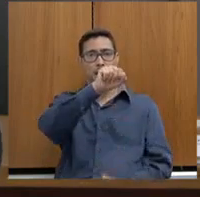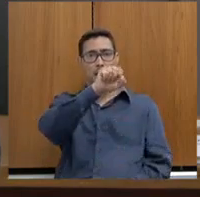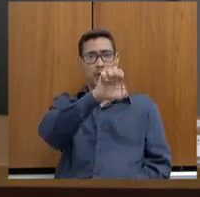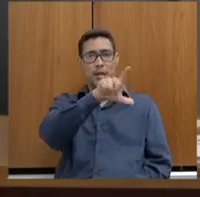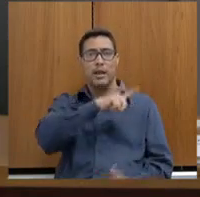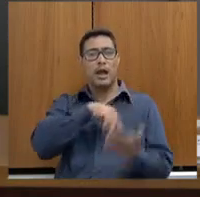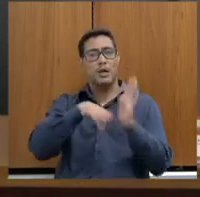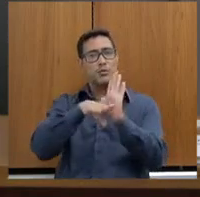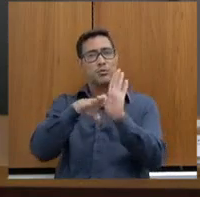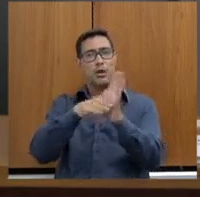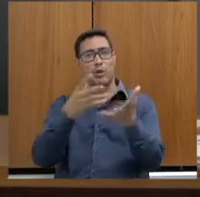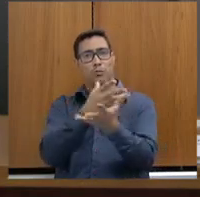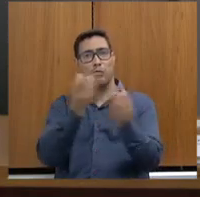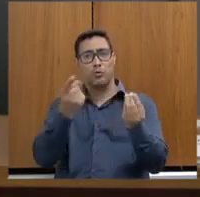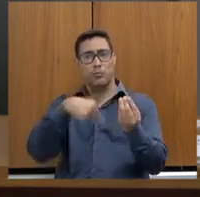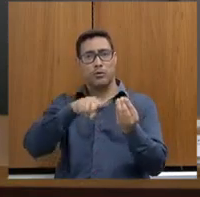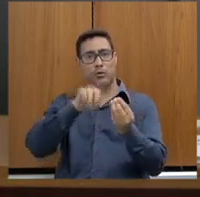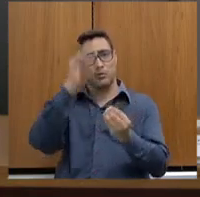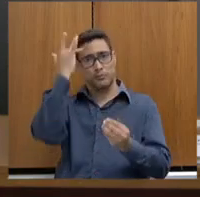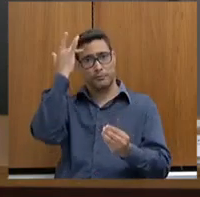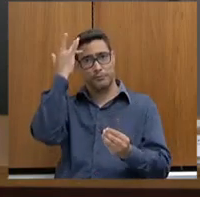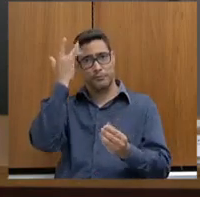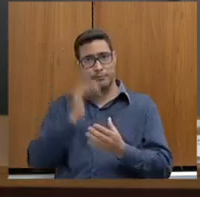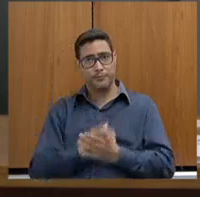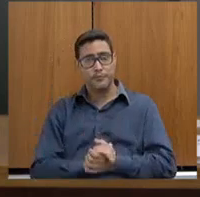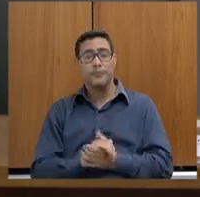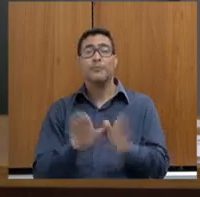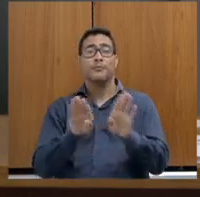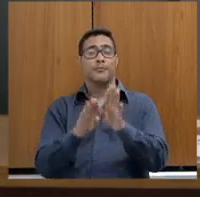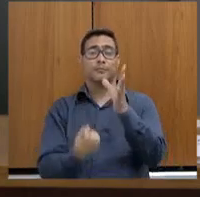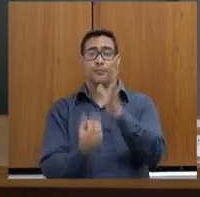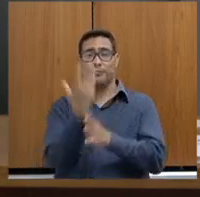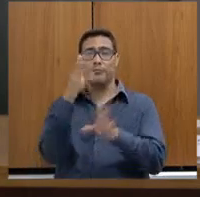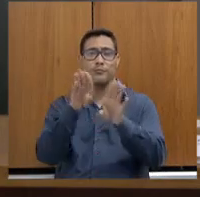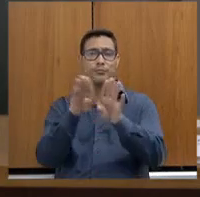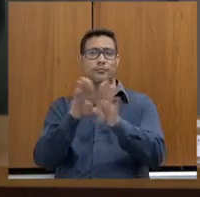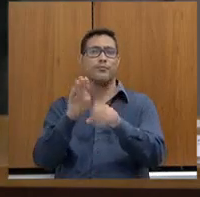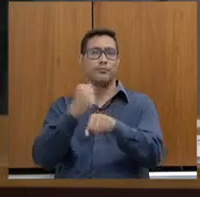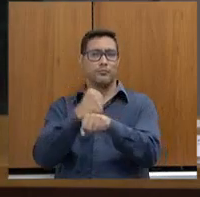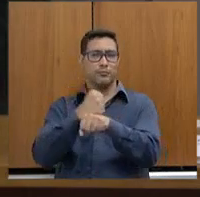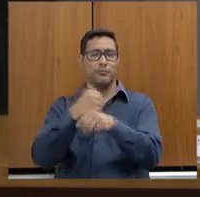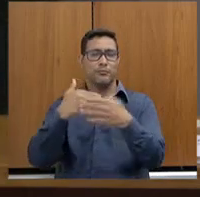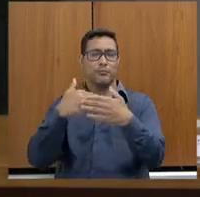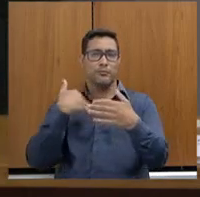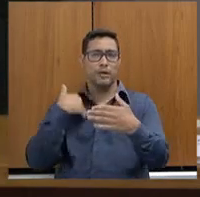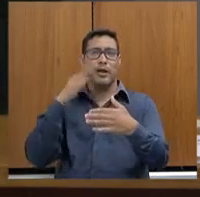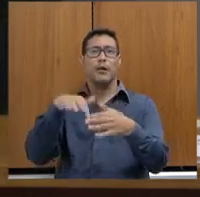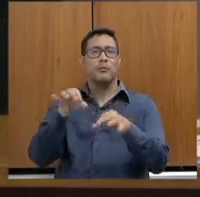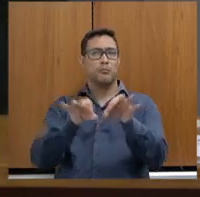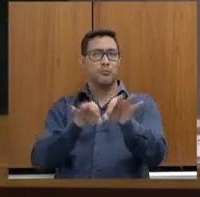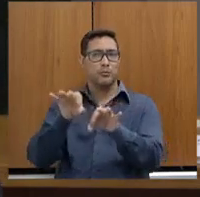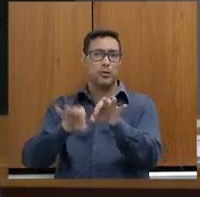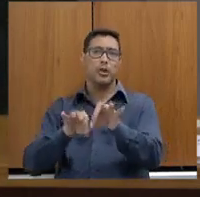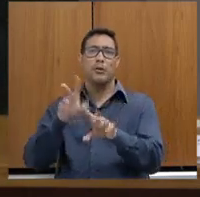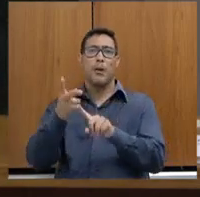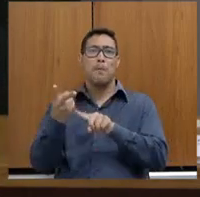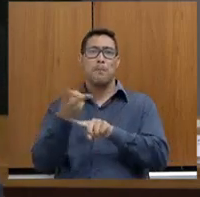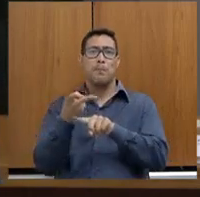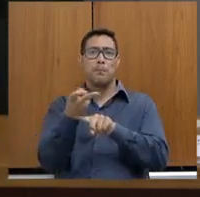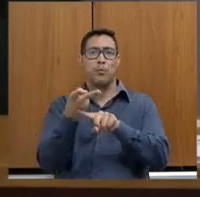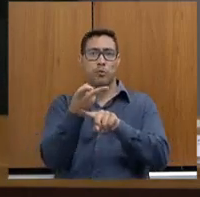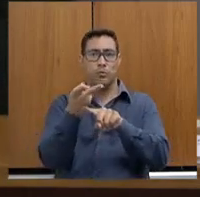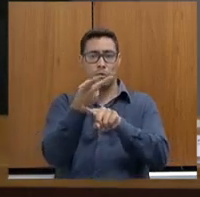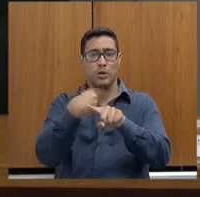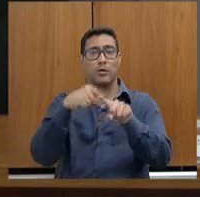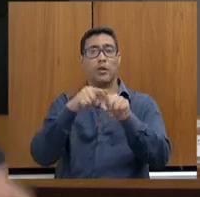inteligência. Pode passar. Foi criado também já há algum tempo o chamado Programa Procura-se, e é um programa também de sucesso, onde